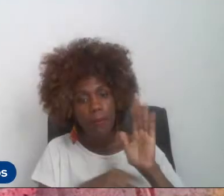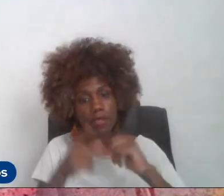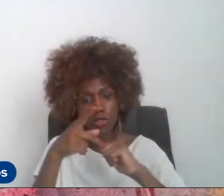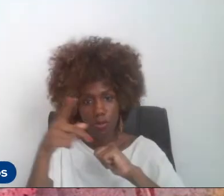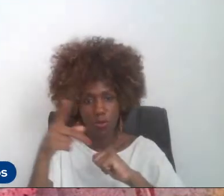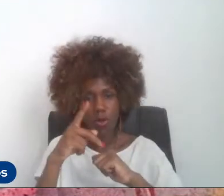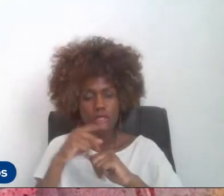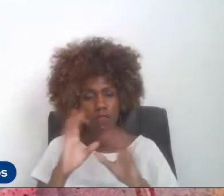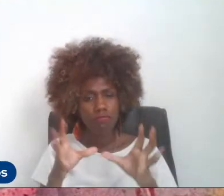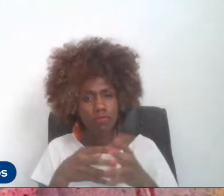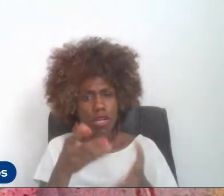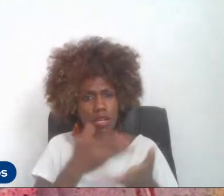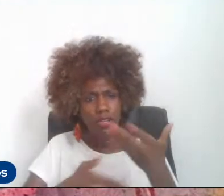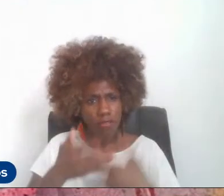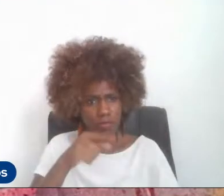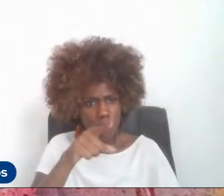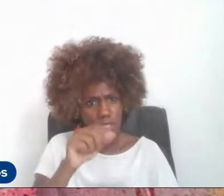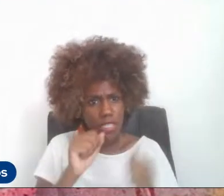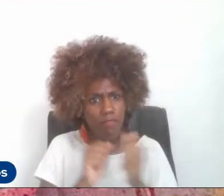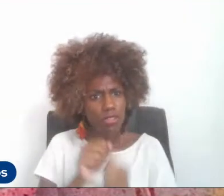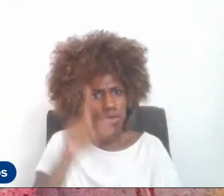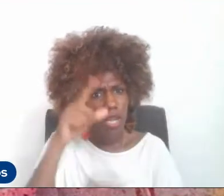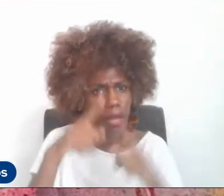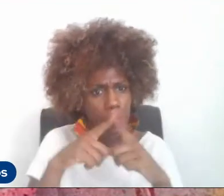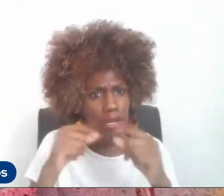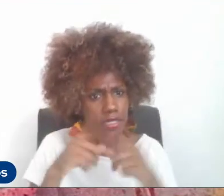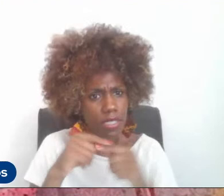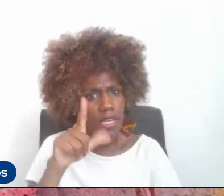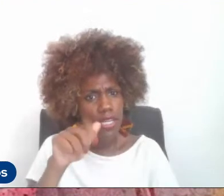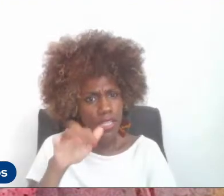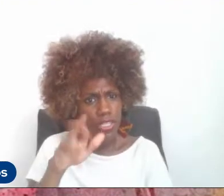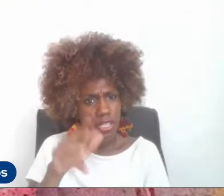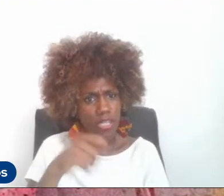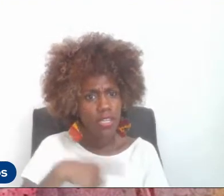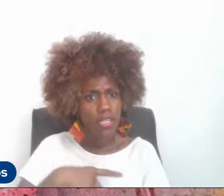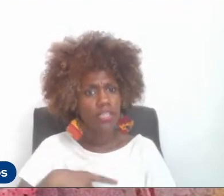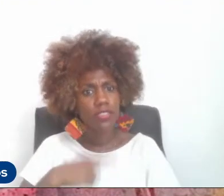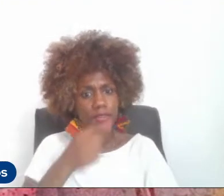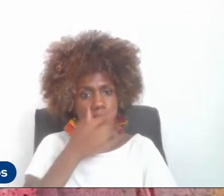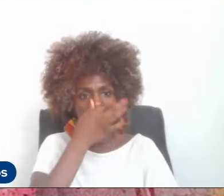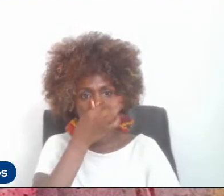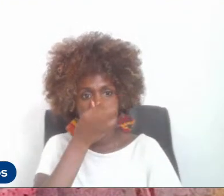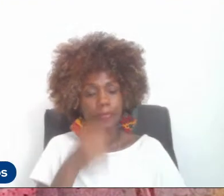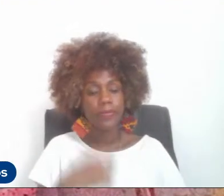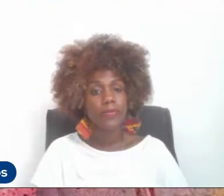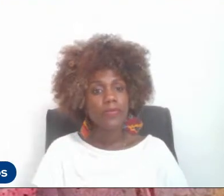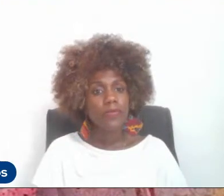Eu acho que você estava lá, em Brasília, quando a gente fez isso. E, enfim... Sim, é isso.